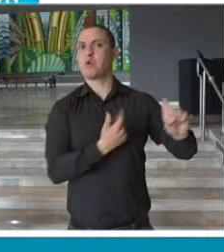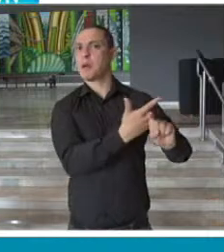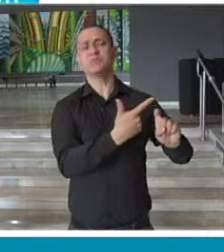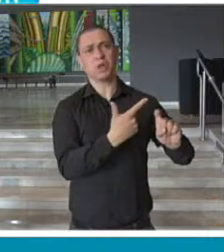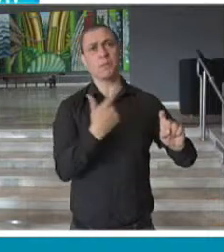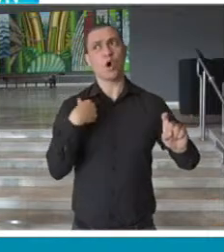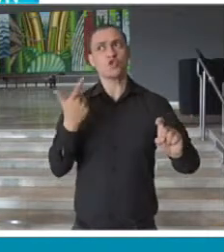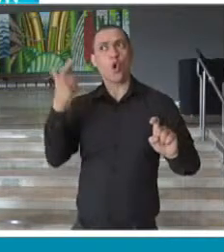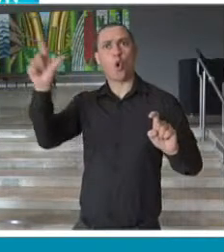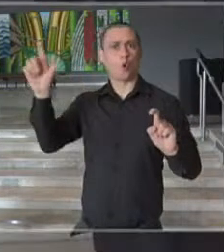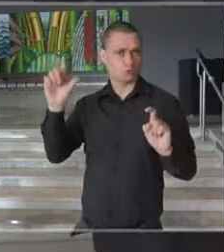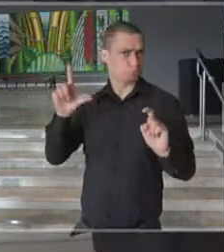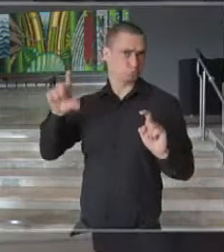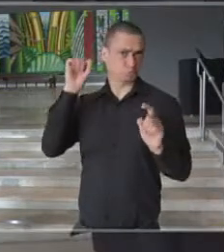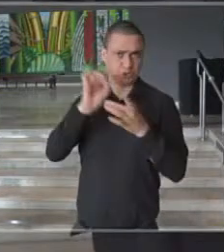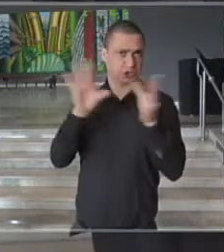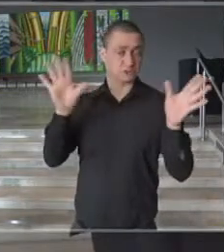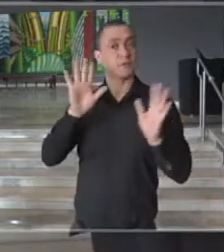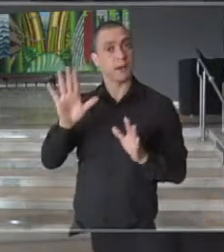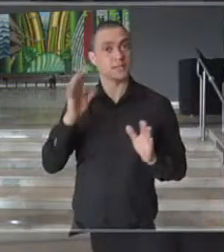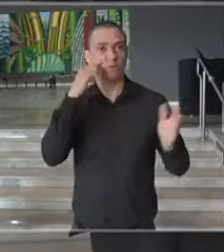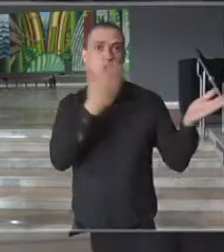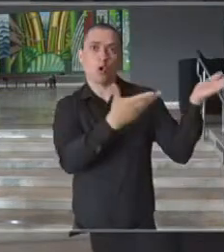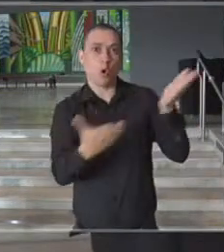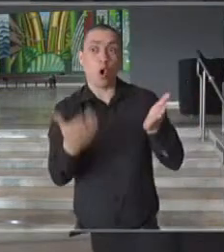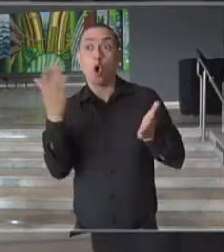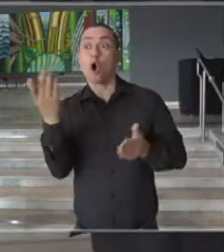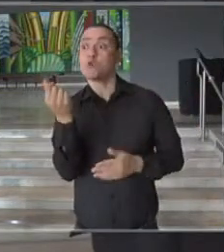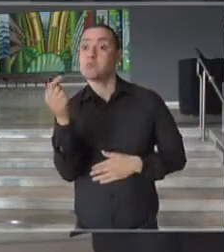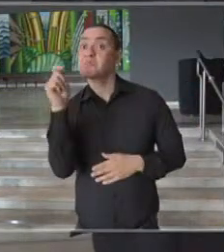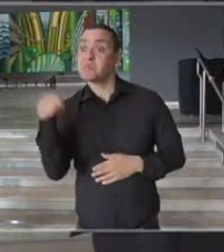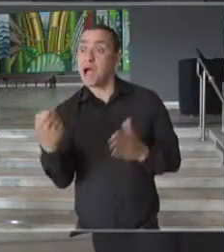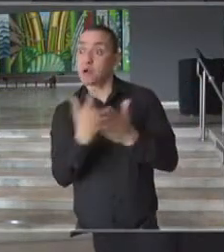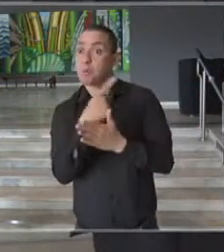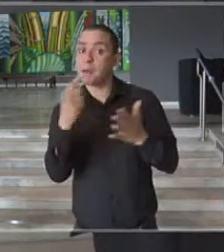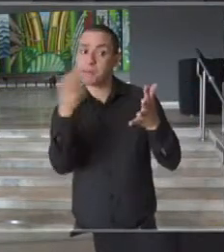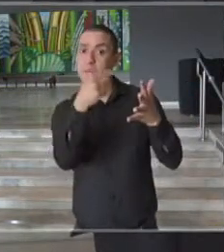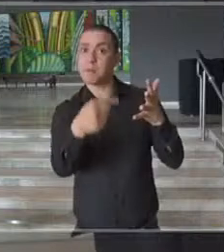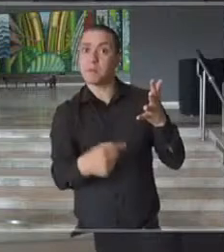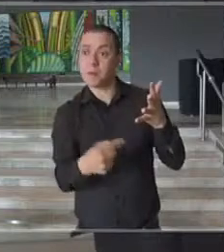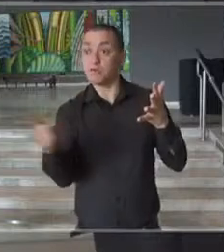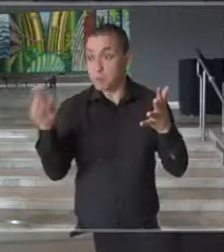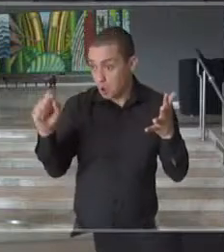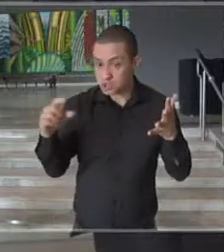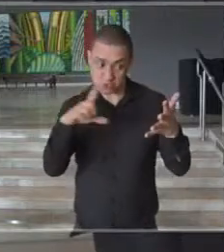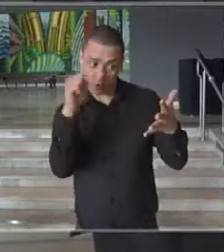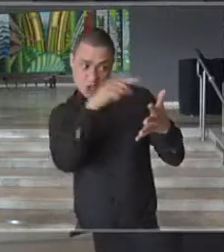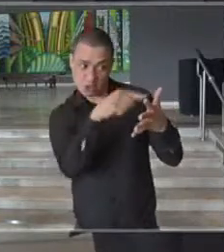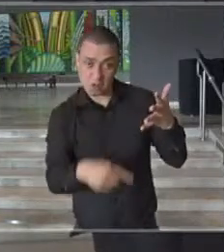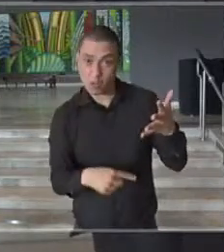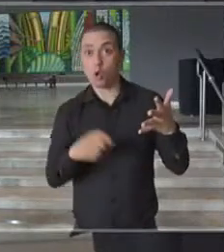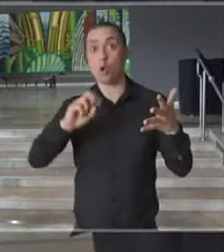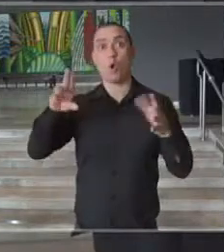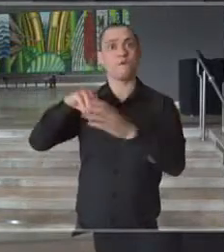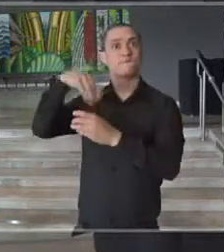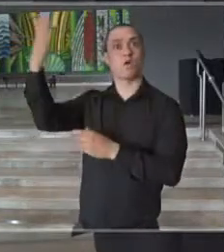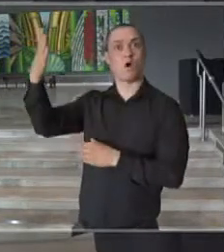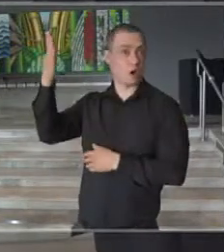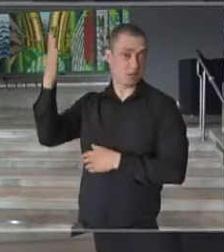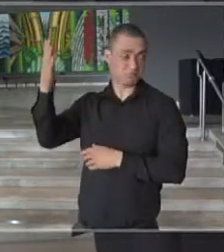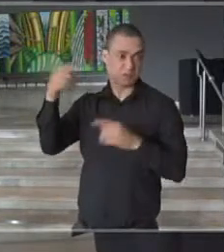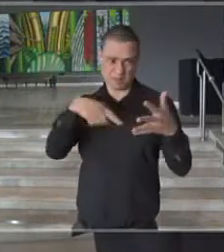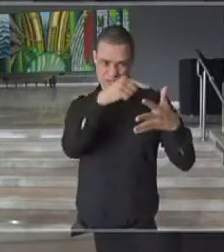ele será de uma escolha, mas a gente vai trazer opções que o mercado vai estar ofertando. Ele poderá, inclusive, comprar de fora do